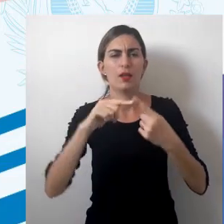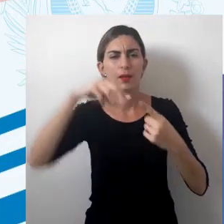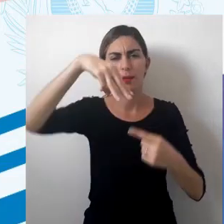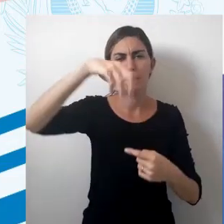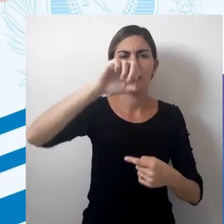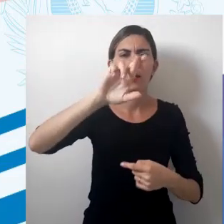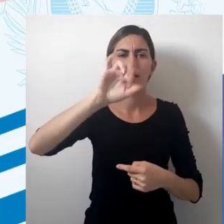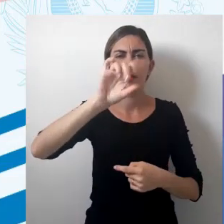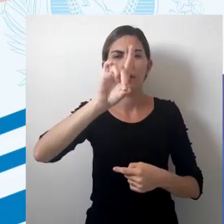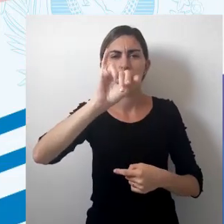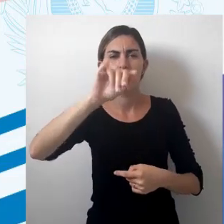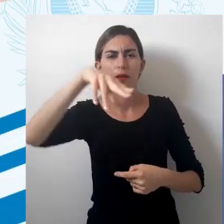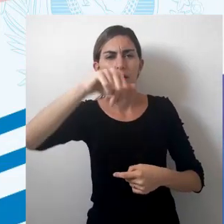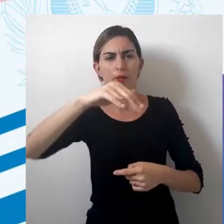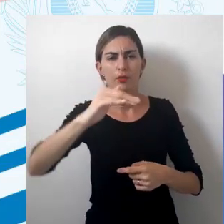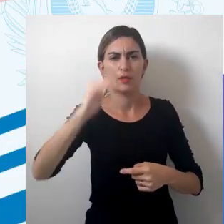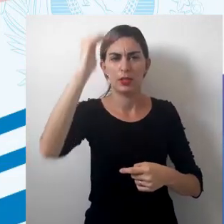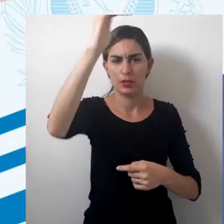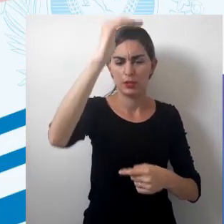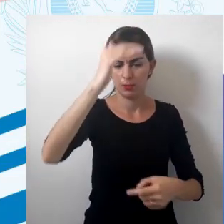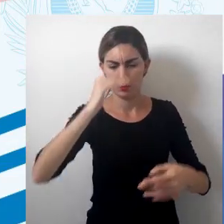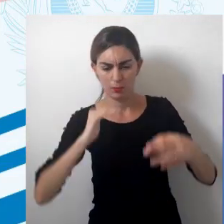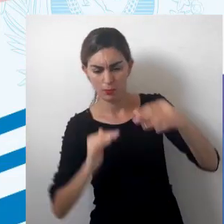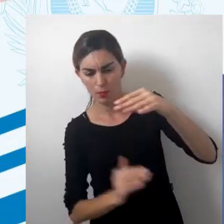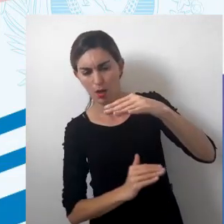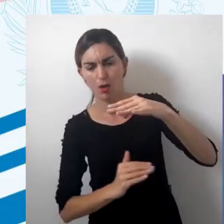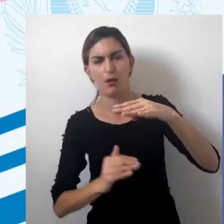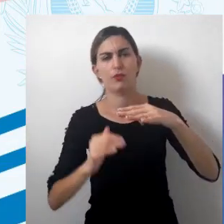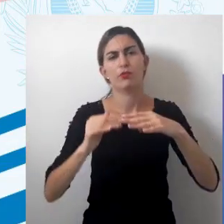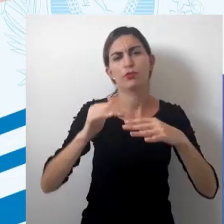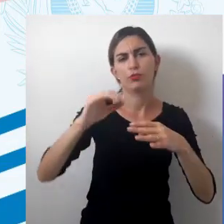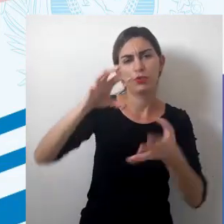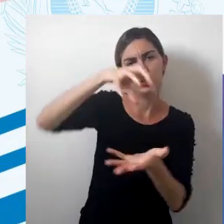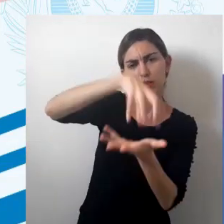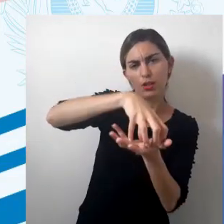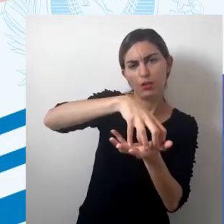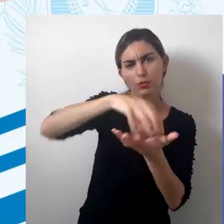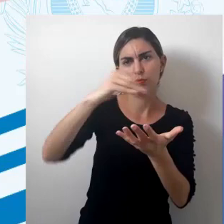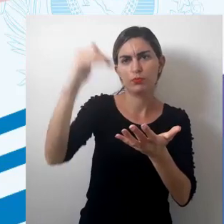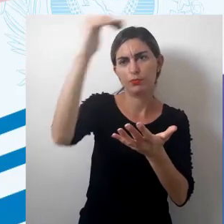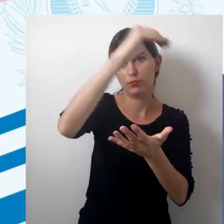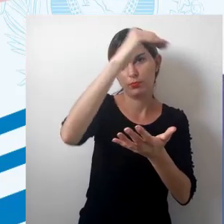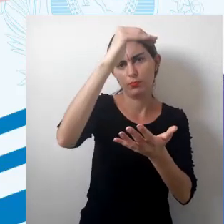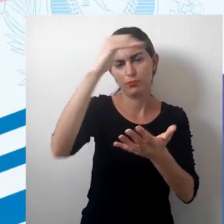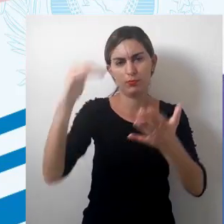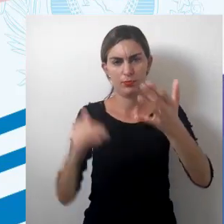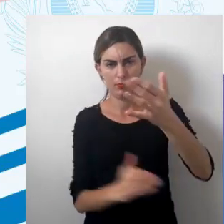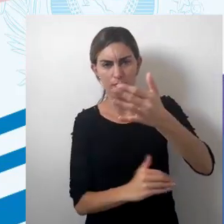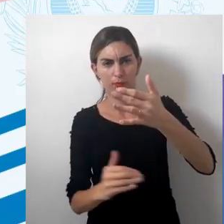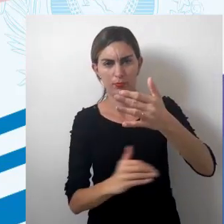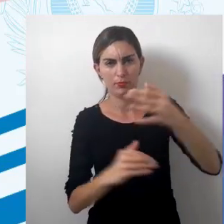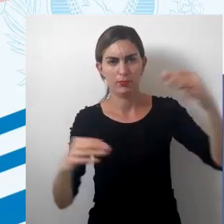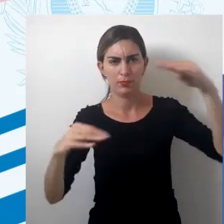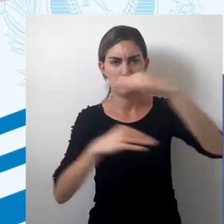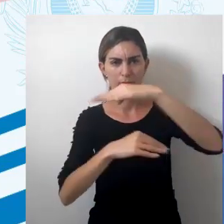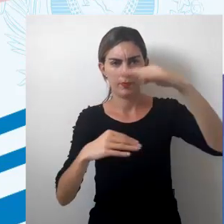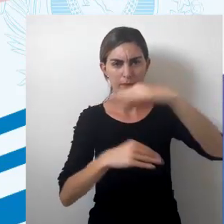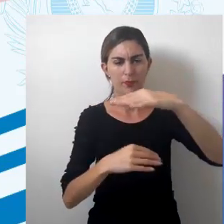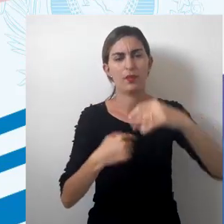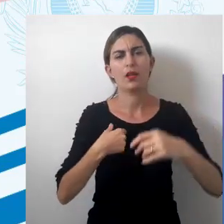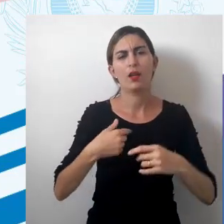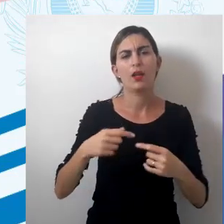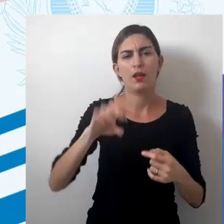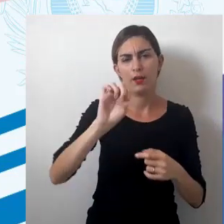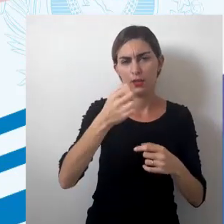eles são radiais em relação ao centro e os paralelos, eles são concêntricos em